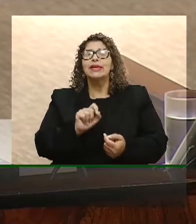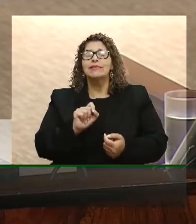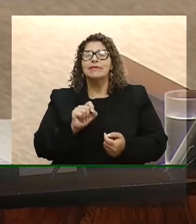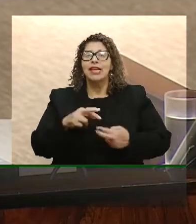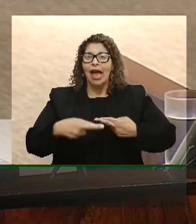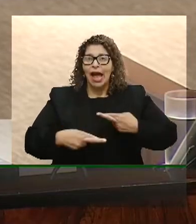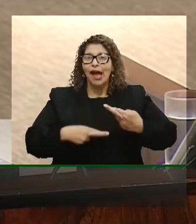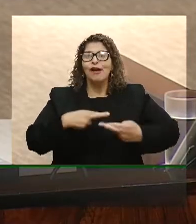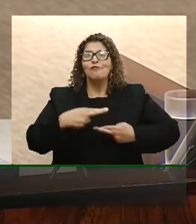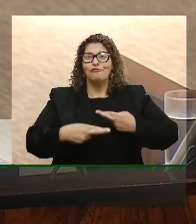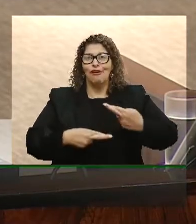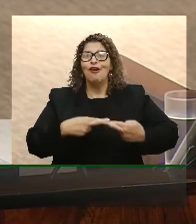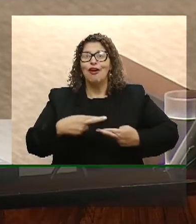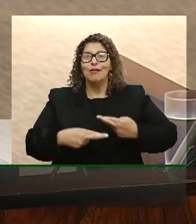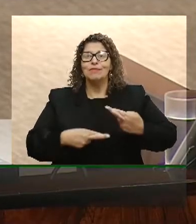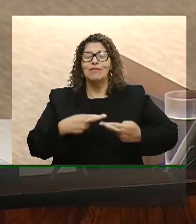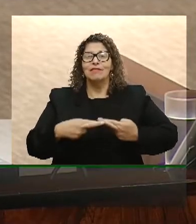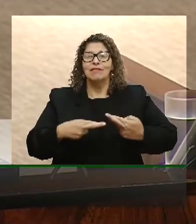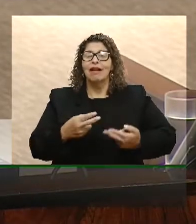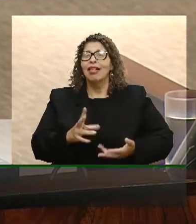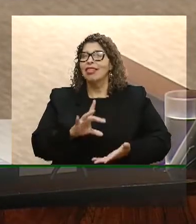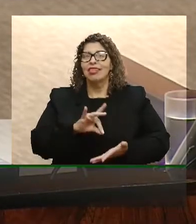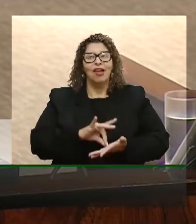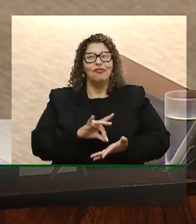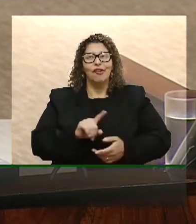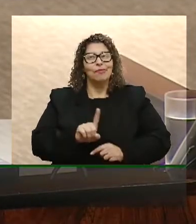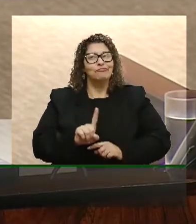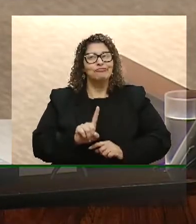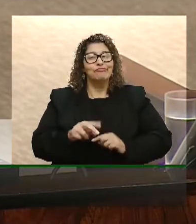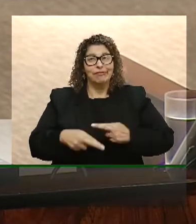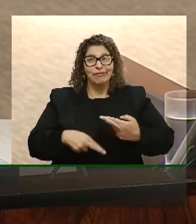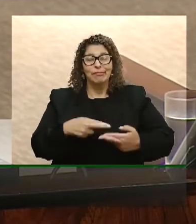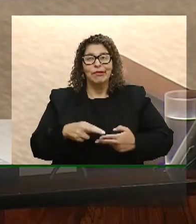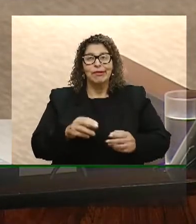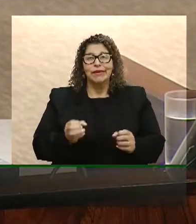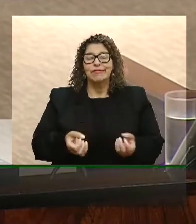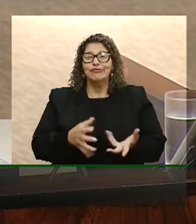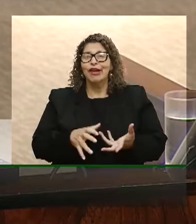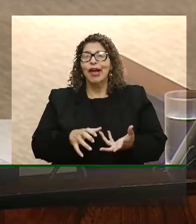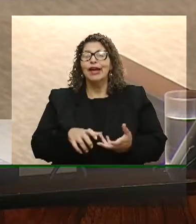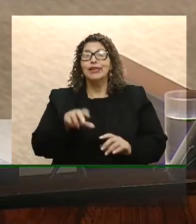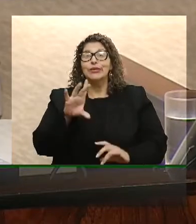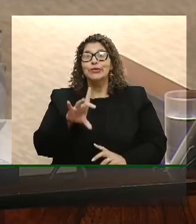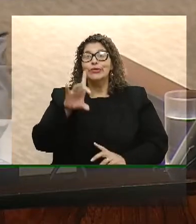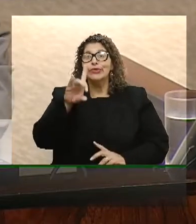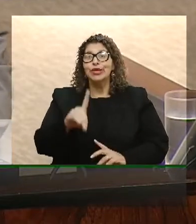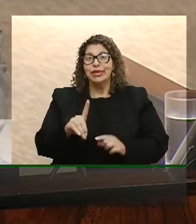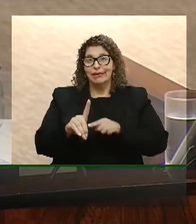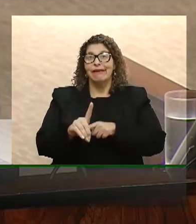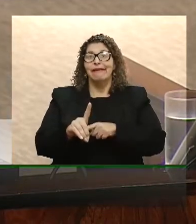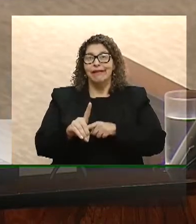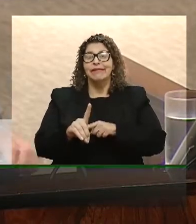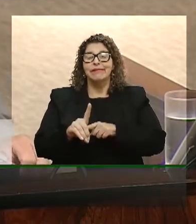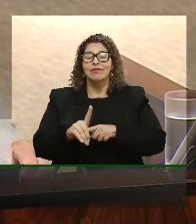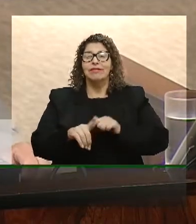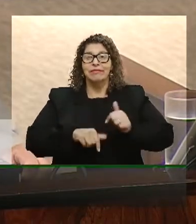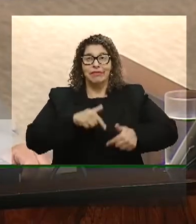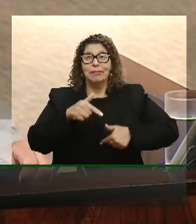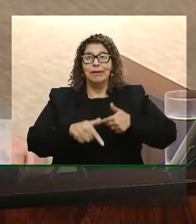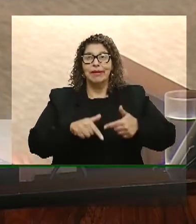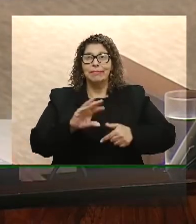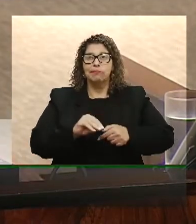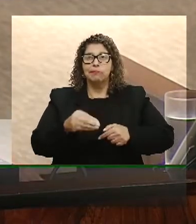reforma, que na realidade não foi uma reforma, foi um desmonte dos direitos trabalhistas, mas na dita reforma trabalhista,